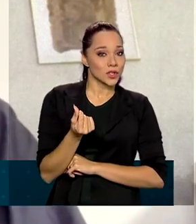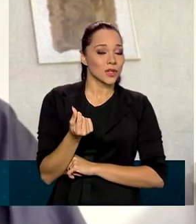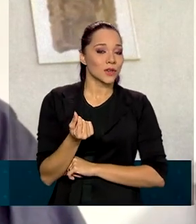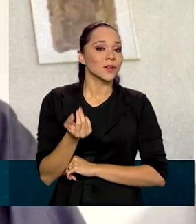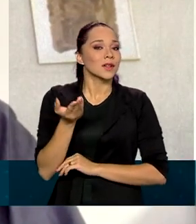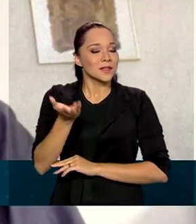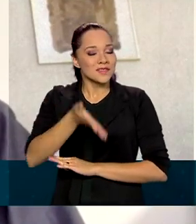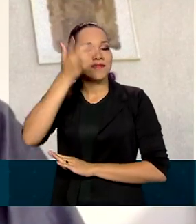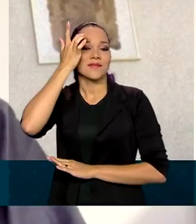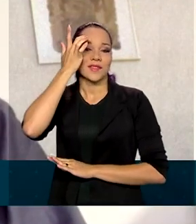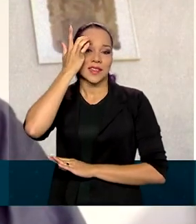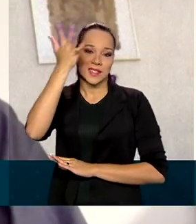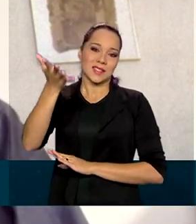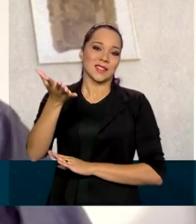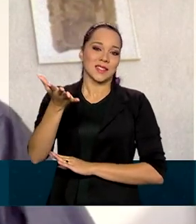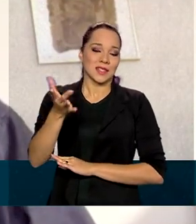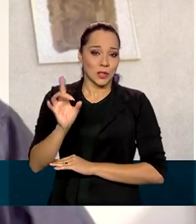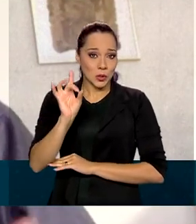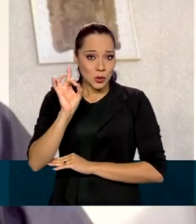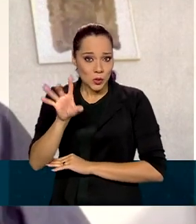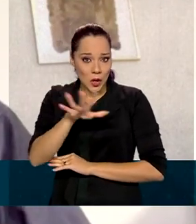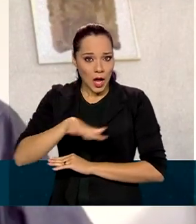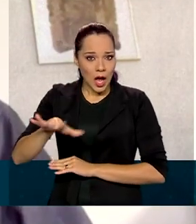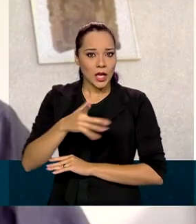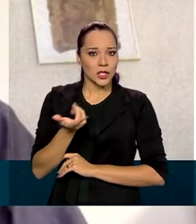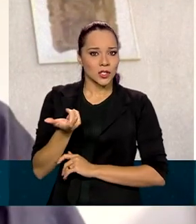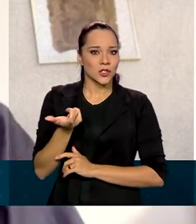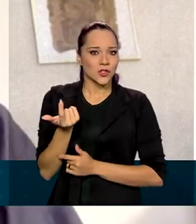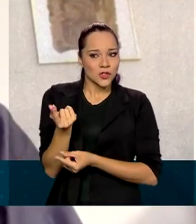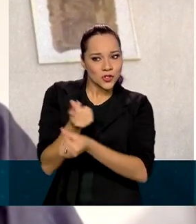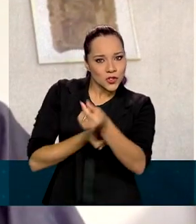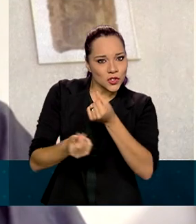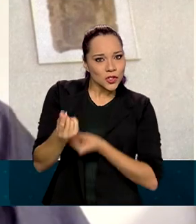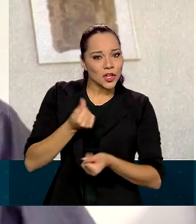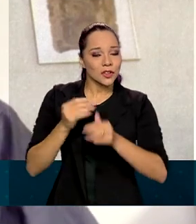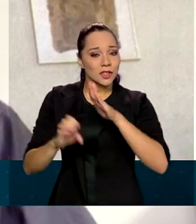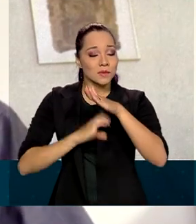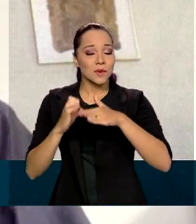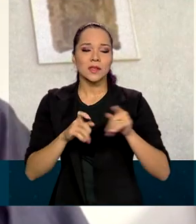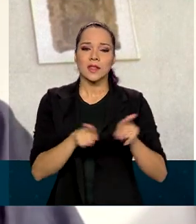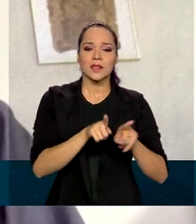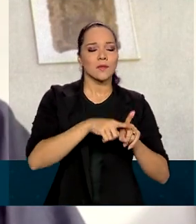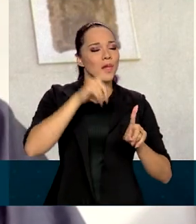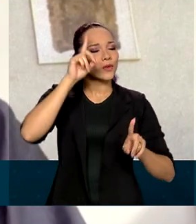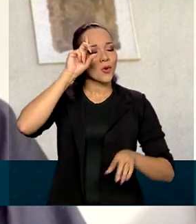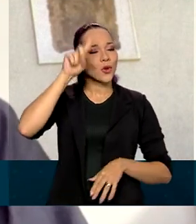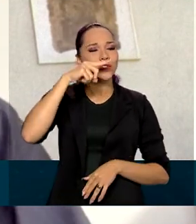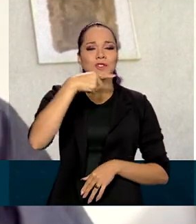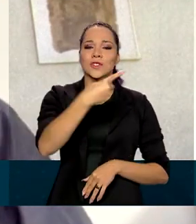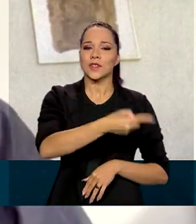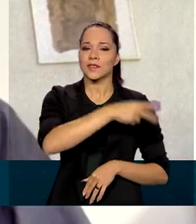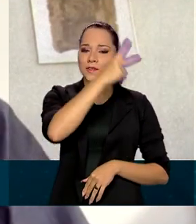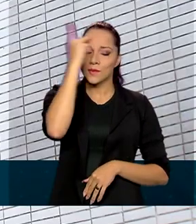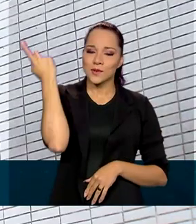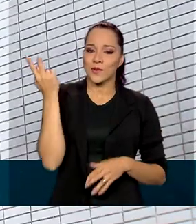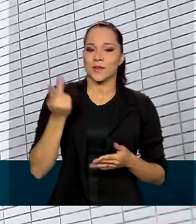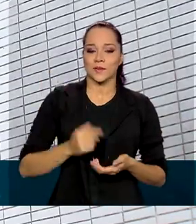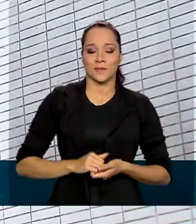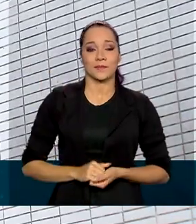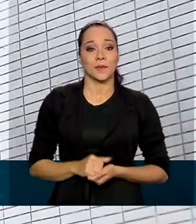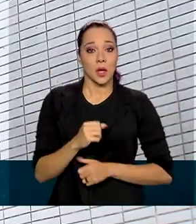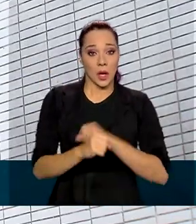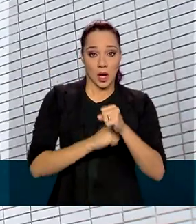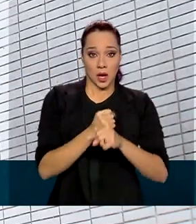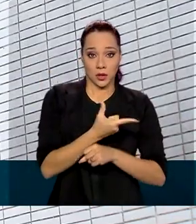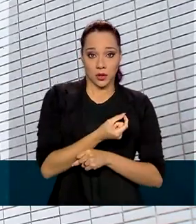isso facilita bastante não só a questão de fluxo de caixa das empresas, mas também no dia a dia das pessoas comuns. Em